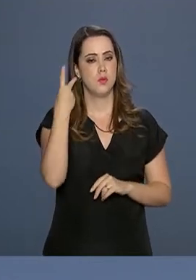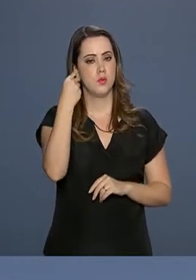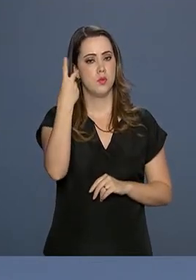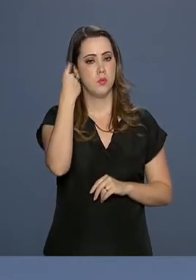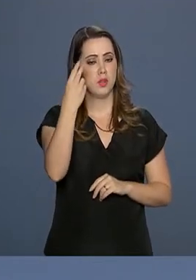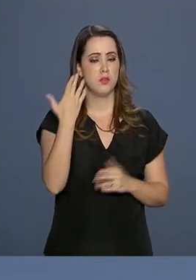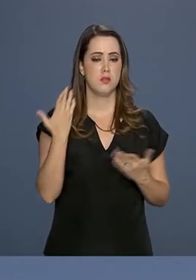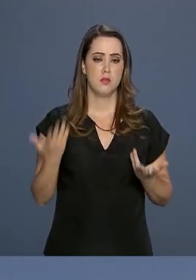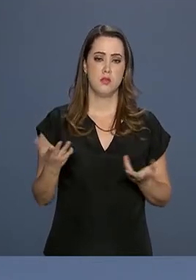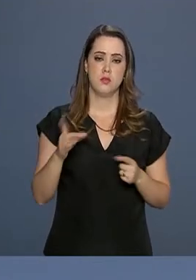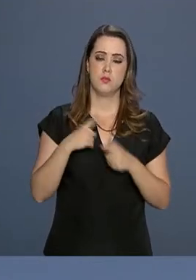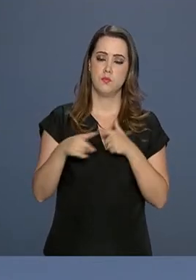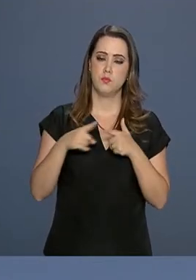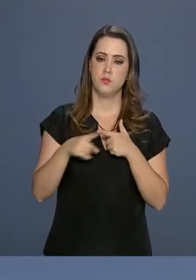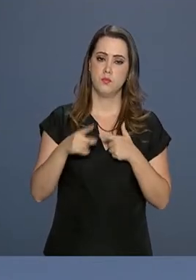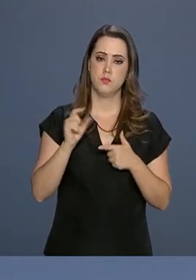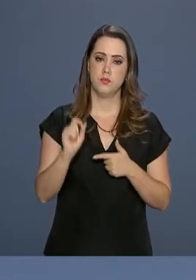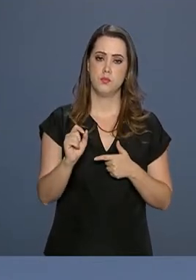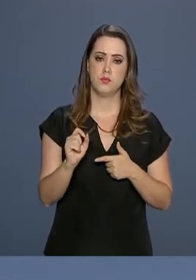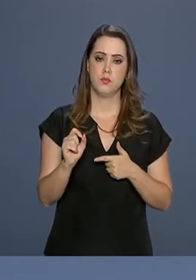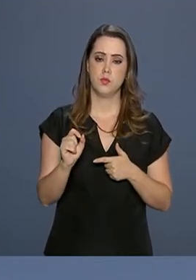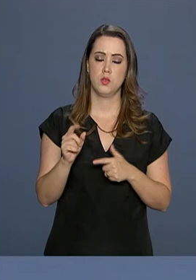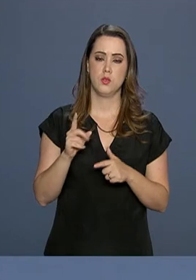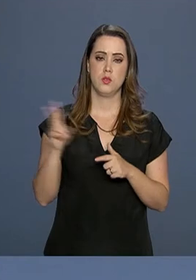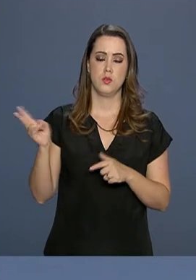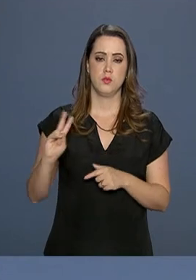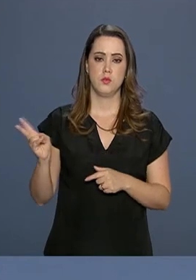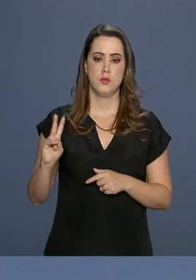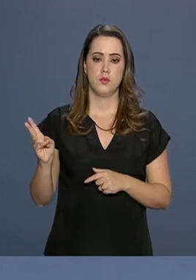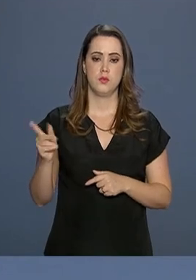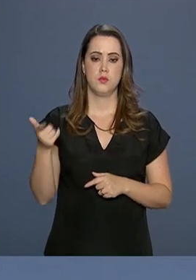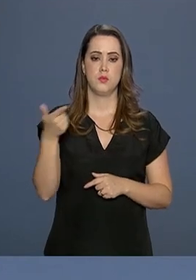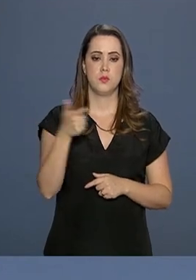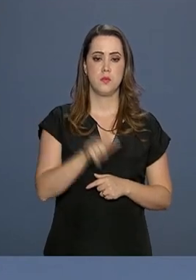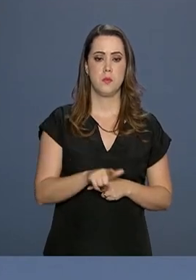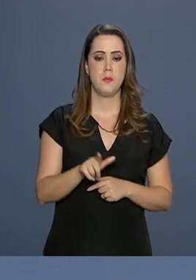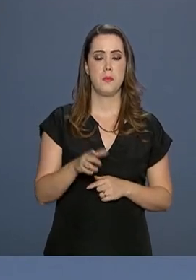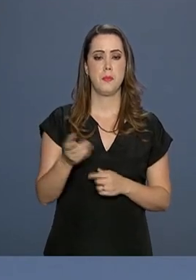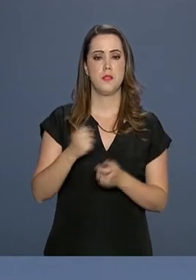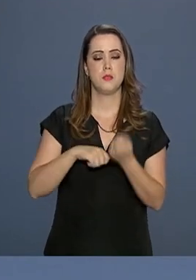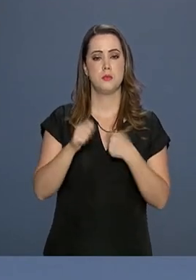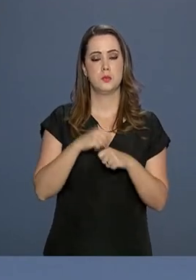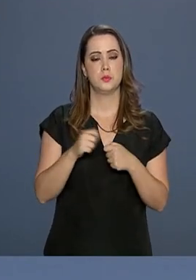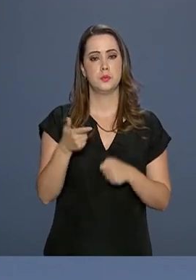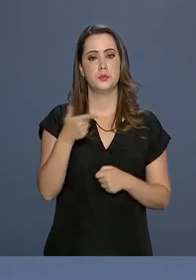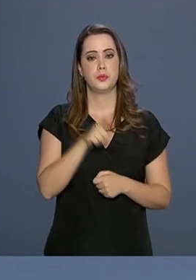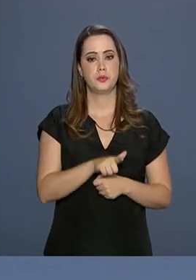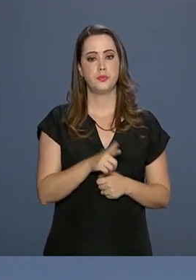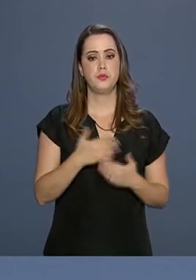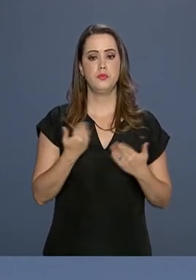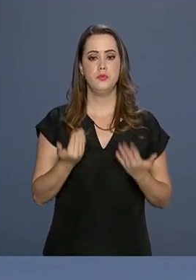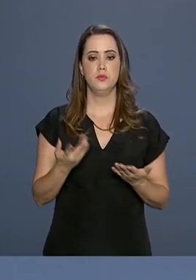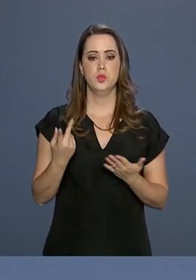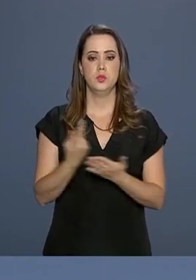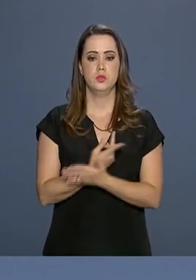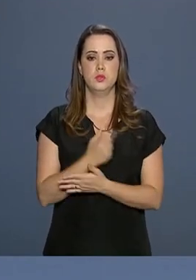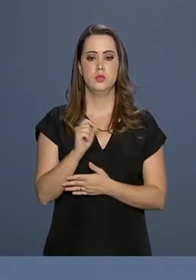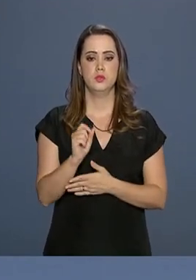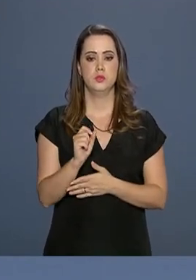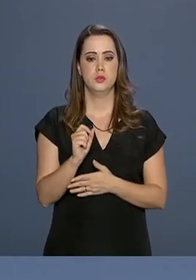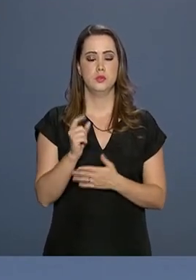da situação na Venezuela, com a recuperação da economia venezuelana, que foi realmente